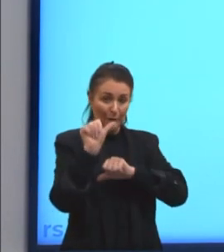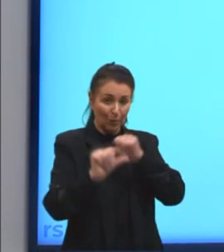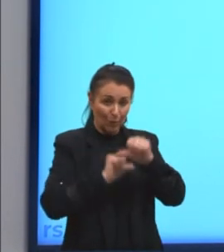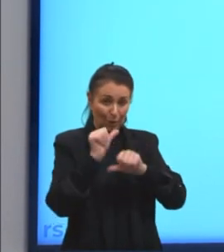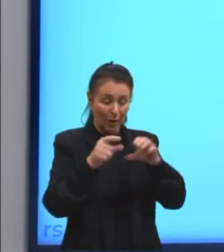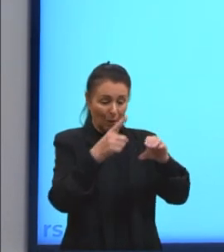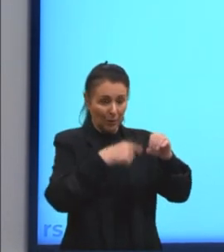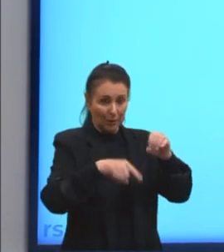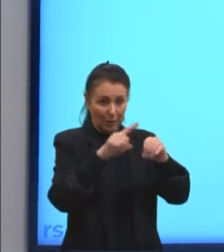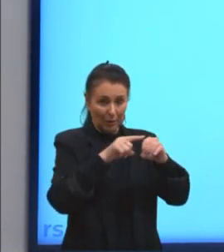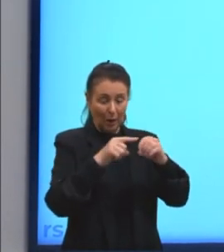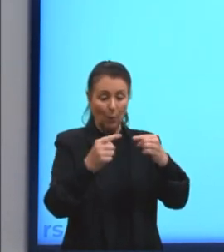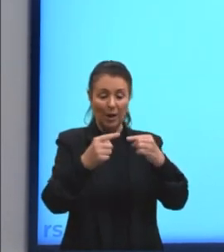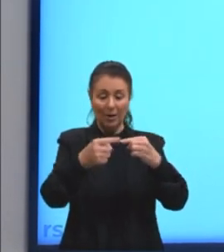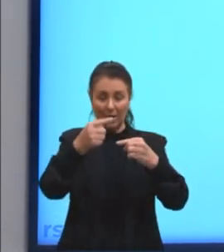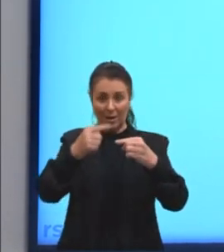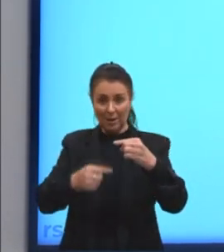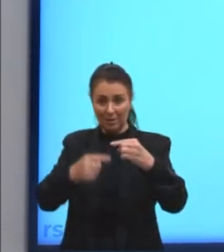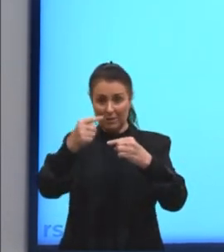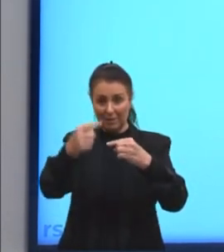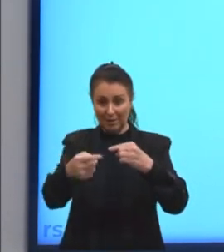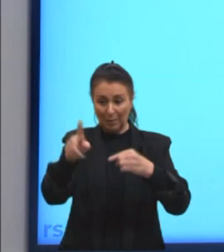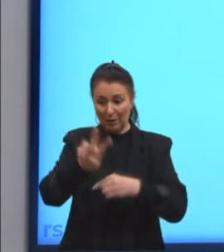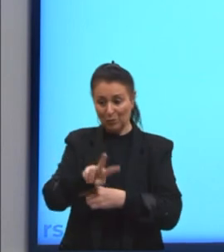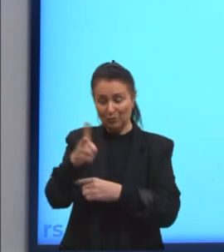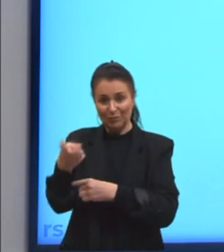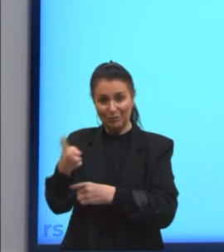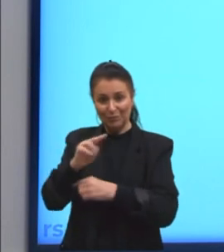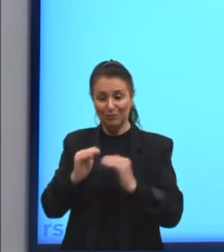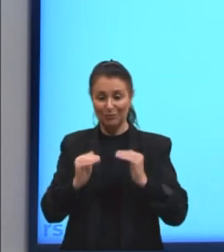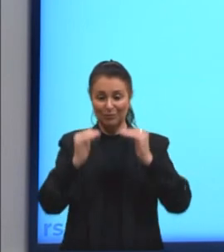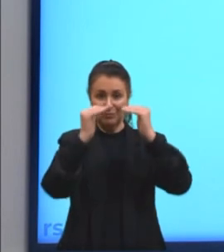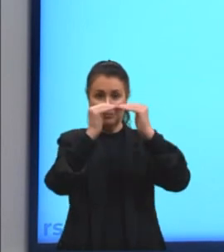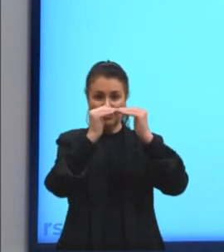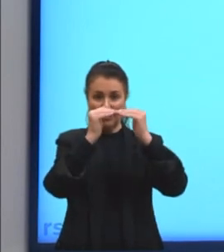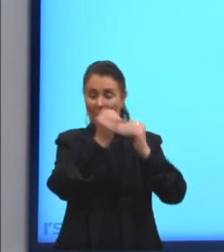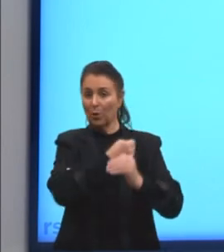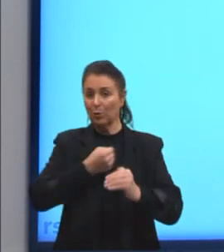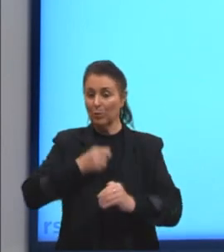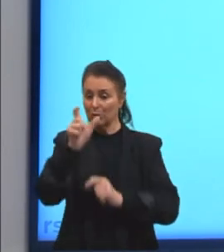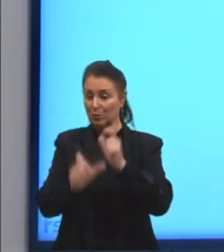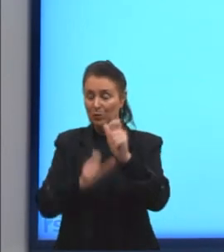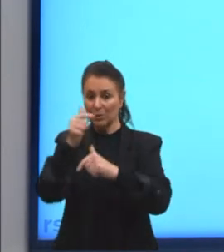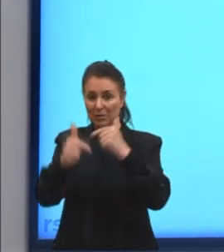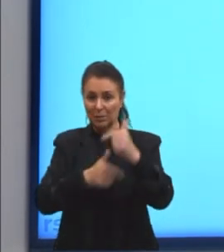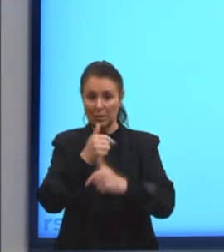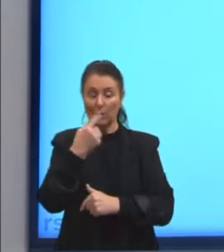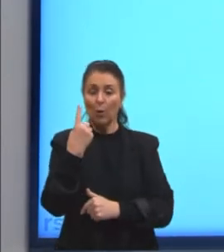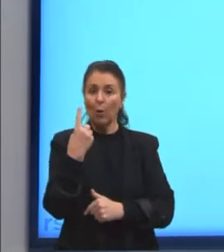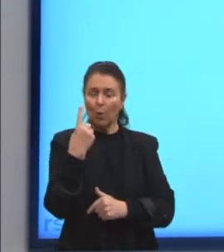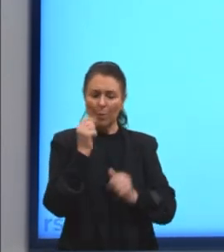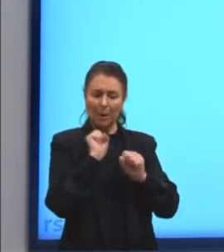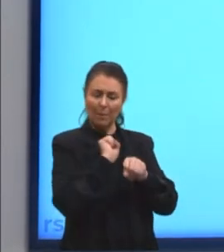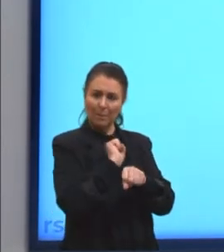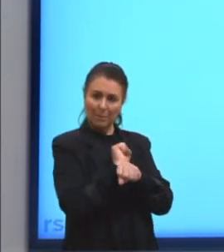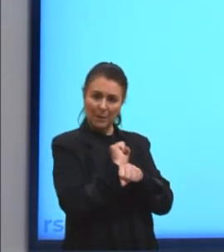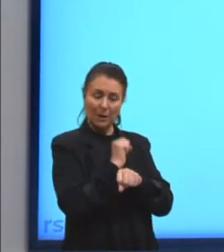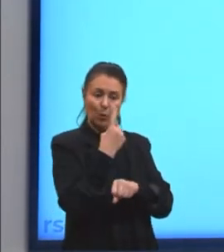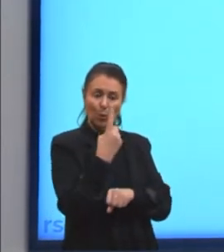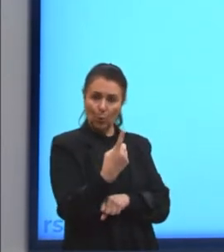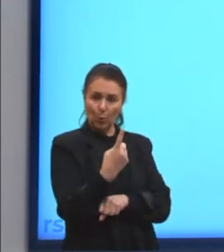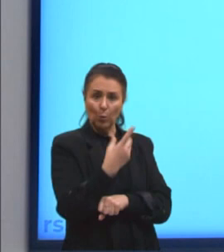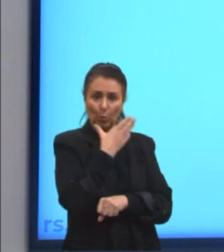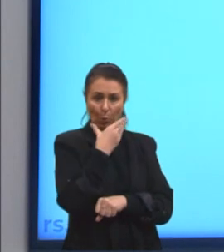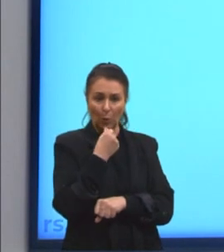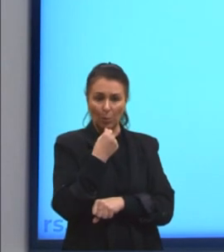inversamente proporcional ao número de pessoas trabalhando nele. Em uma dessas paradas, um dos trabalhadores